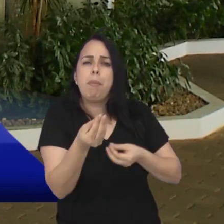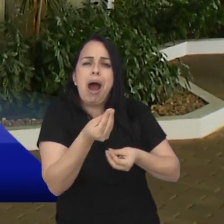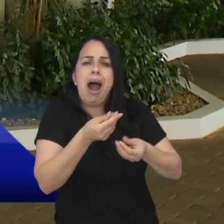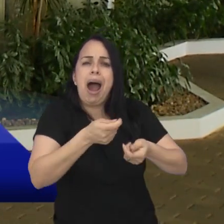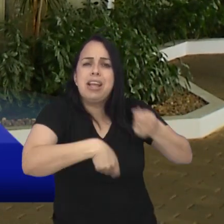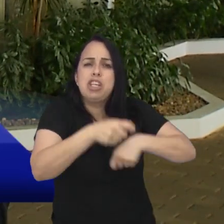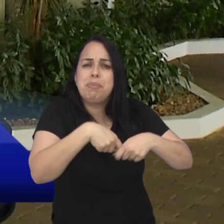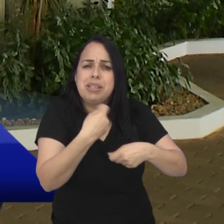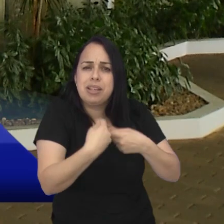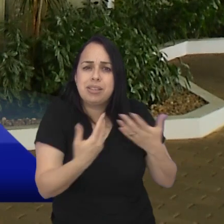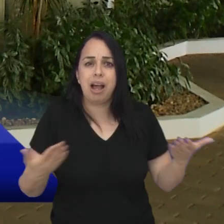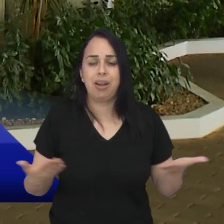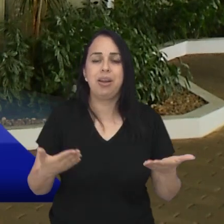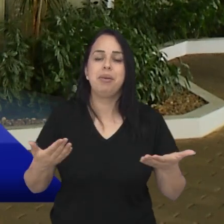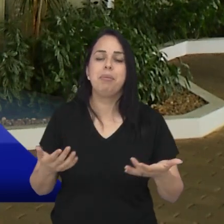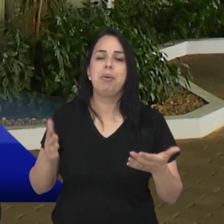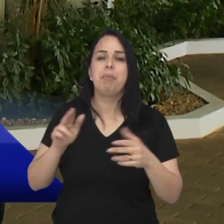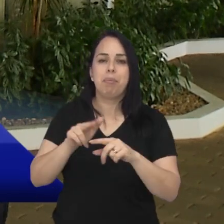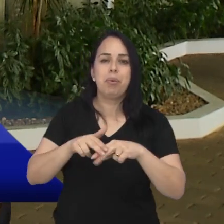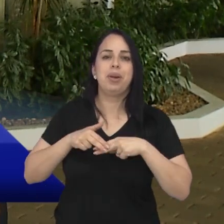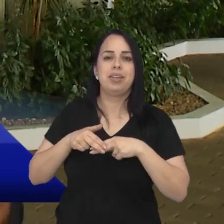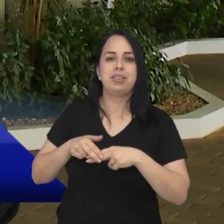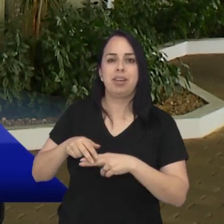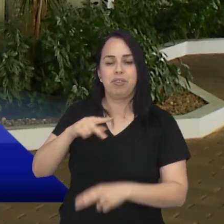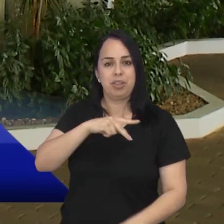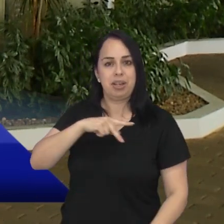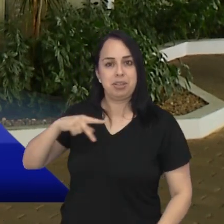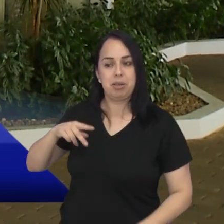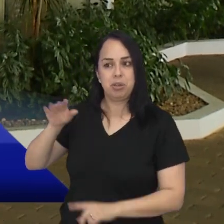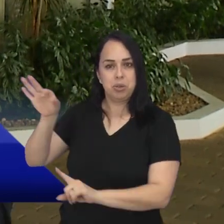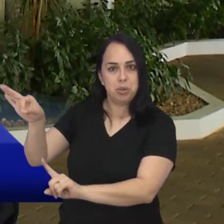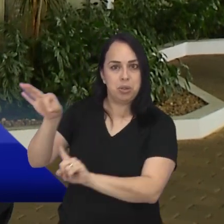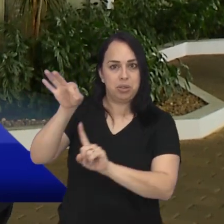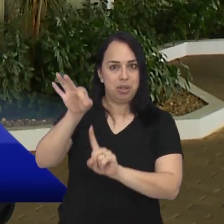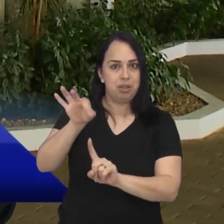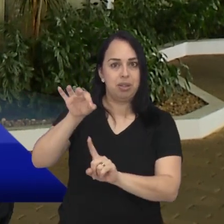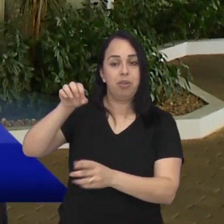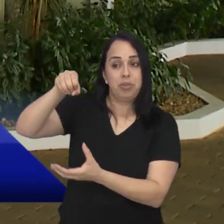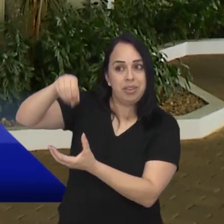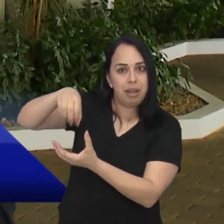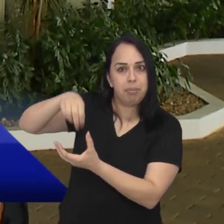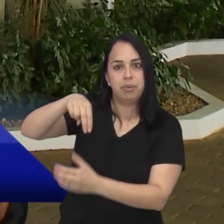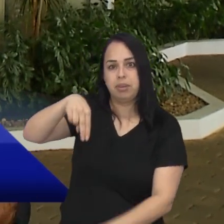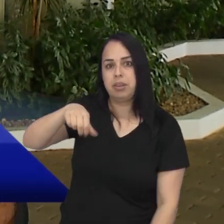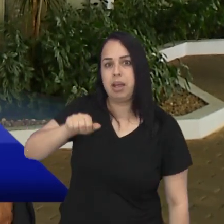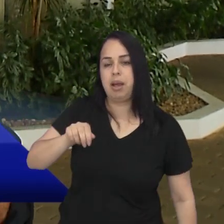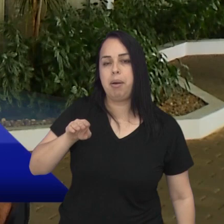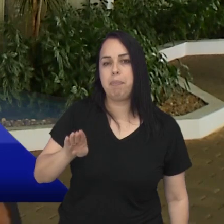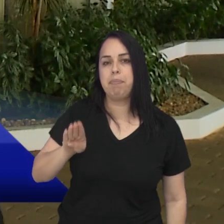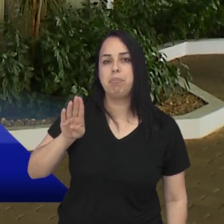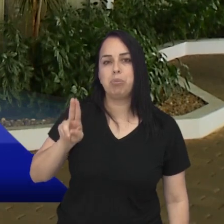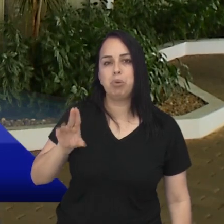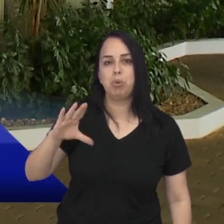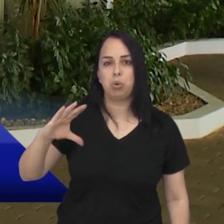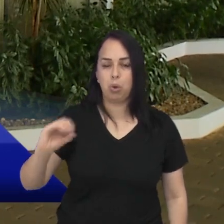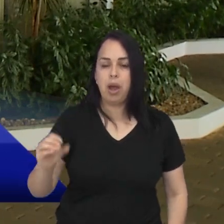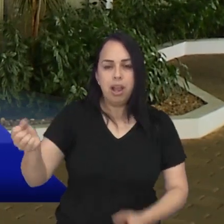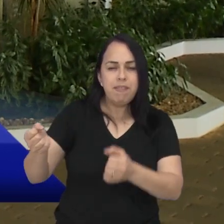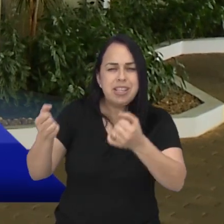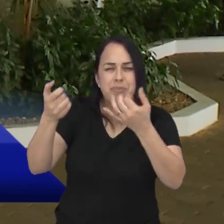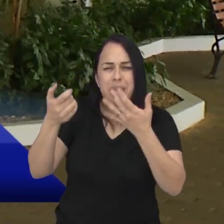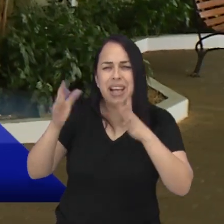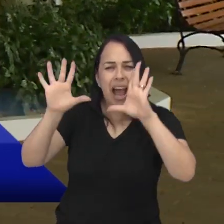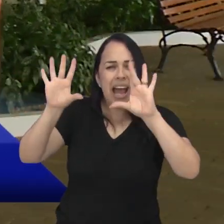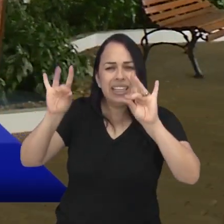administração do estádio. E nada melhor do que trazer o presidente da Urbam, o Nabuco, para poder esclarecer para a gente